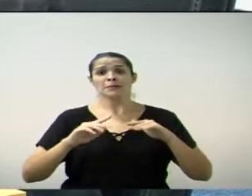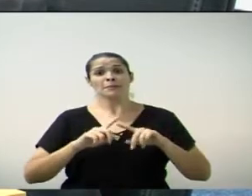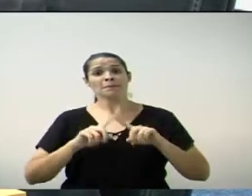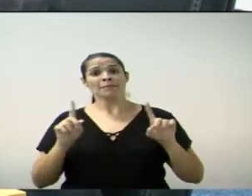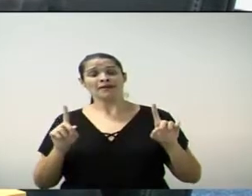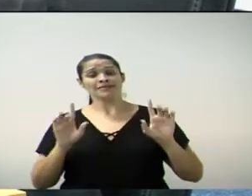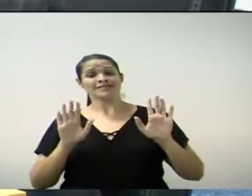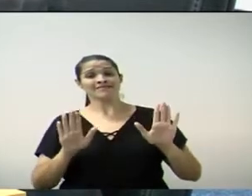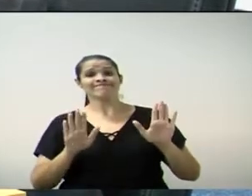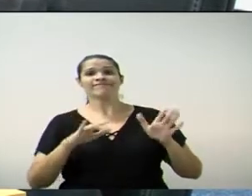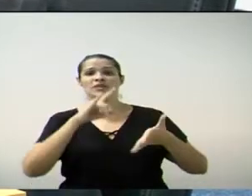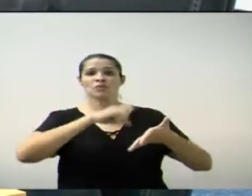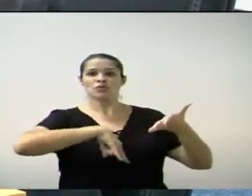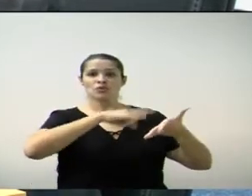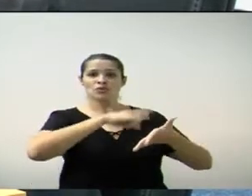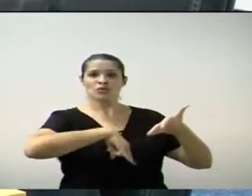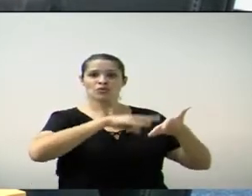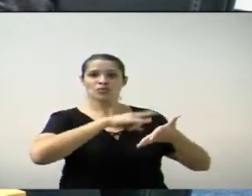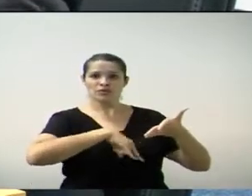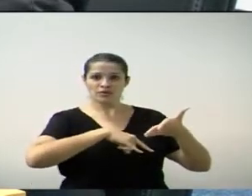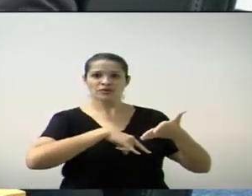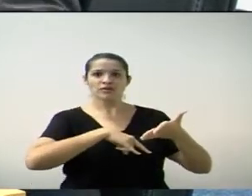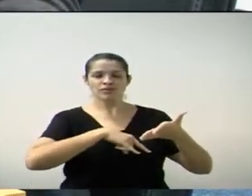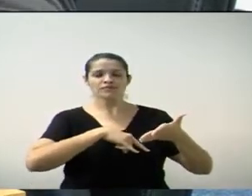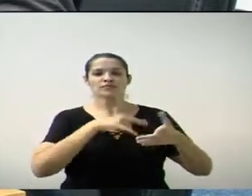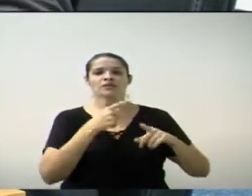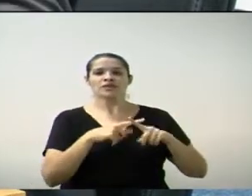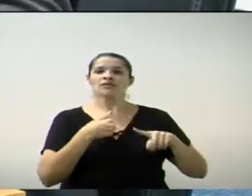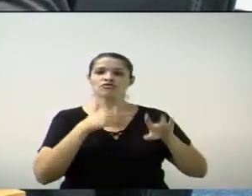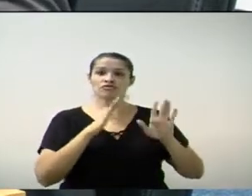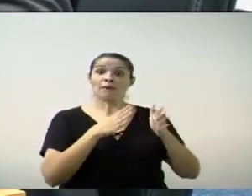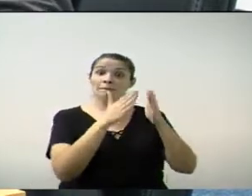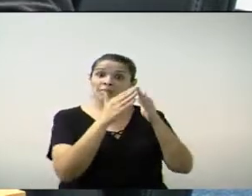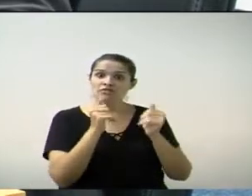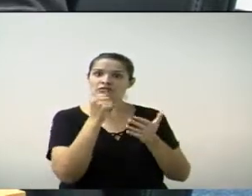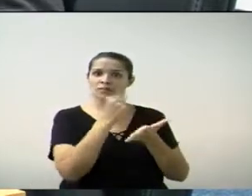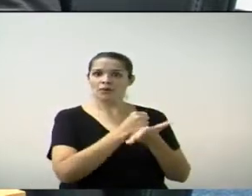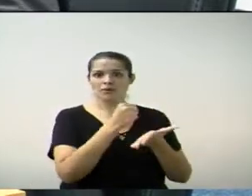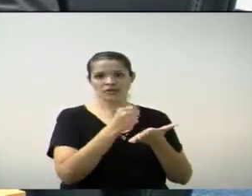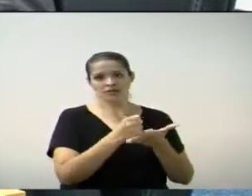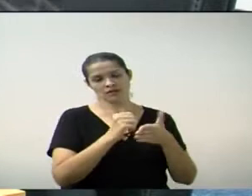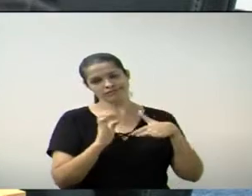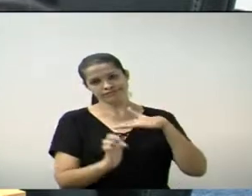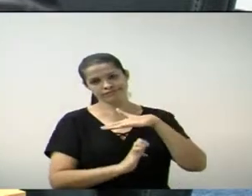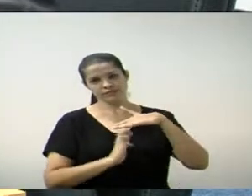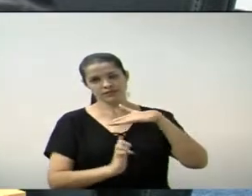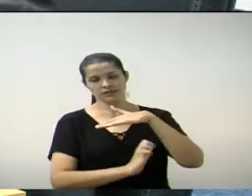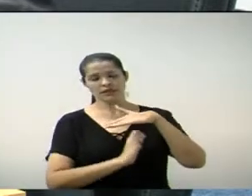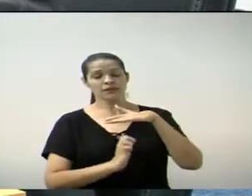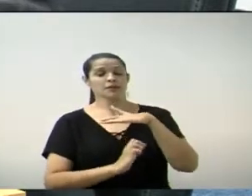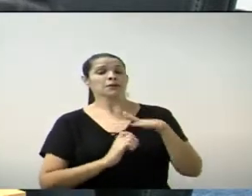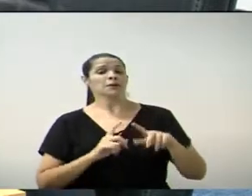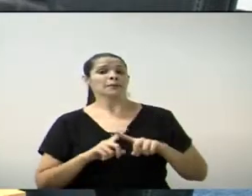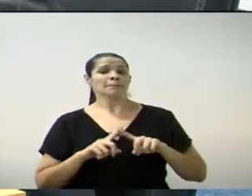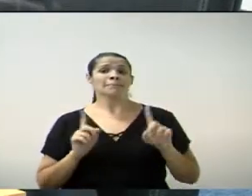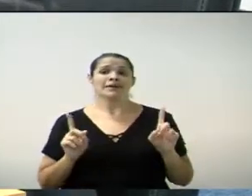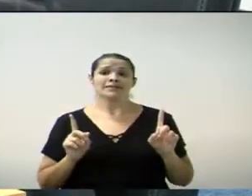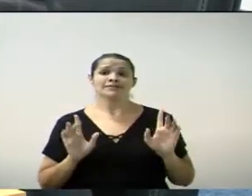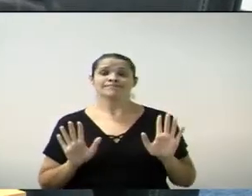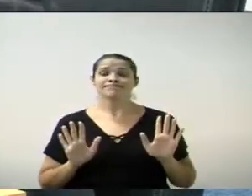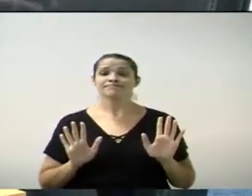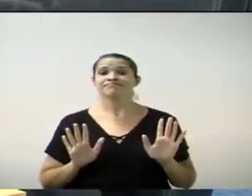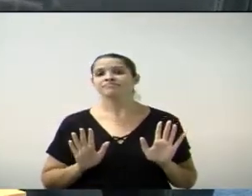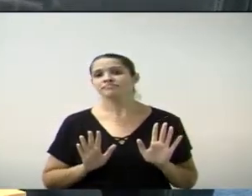não constava que um tapa-buraco tem que ser requadrado, e se constava, eu infelizmente, de fato, não